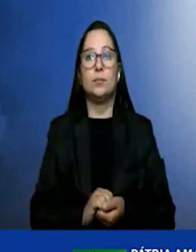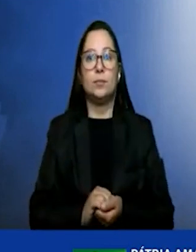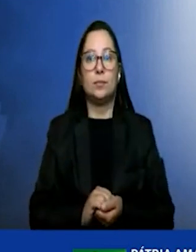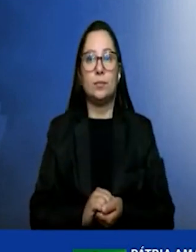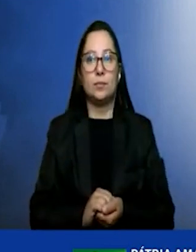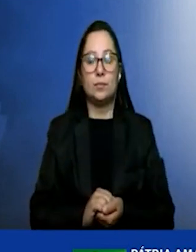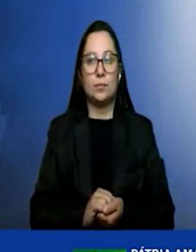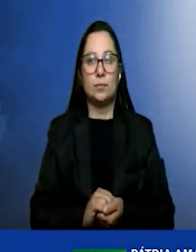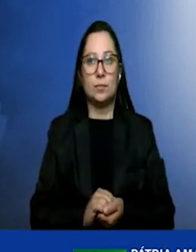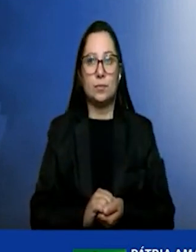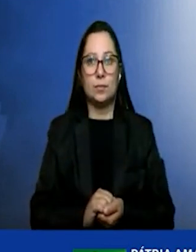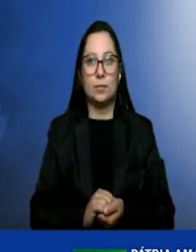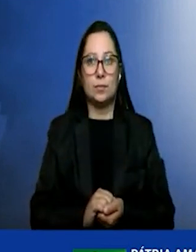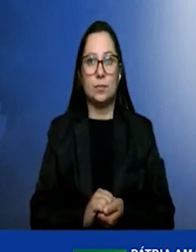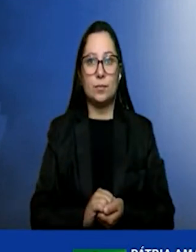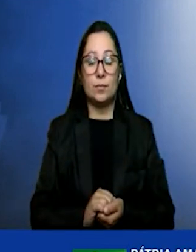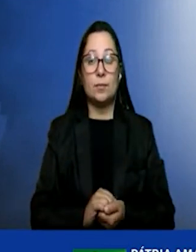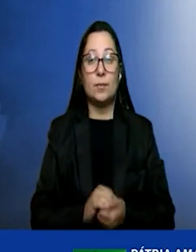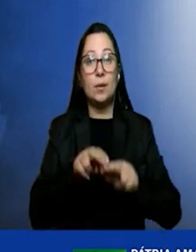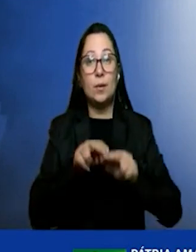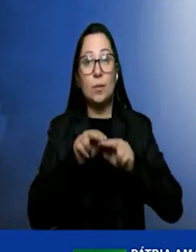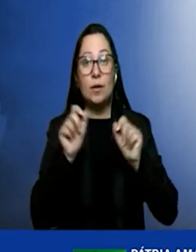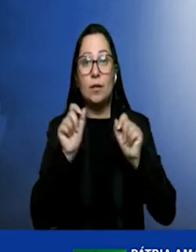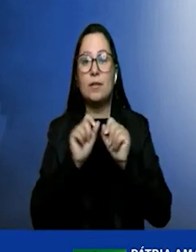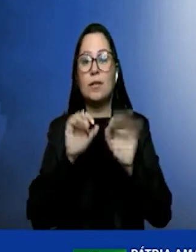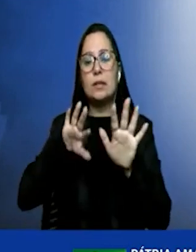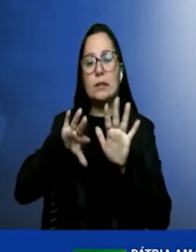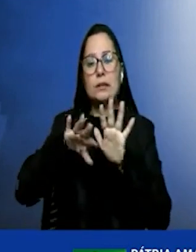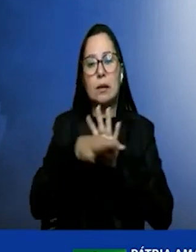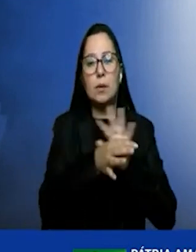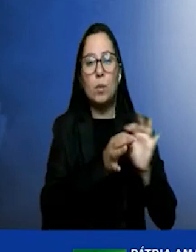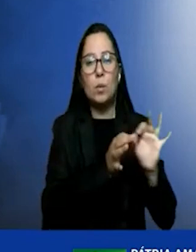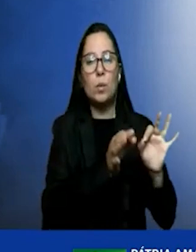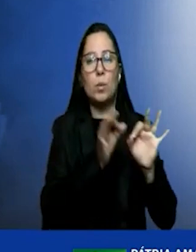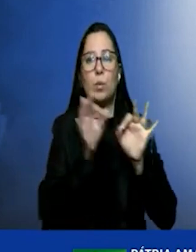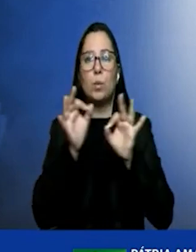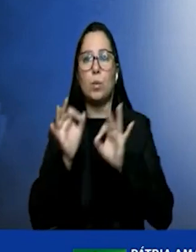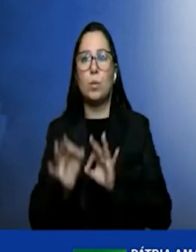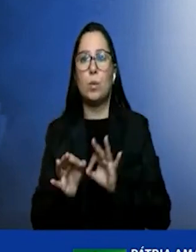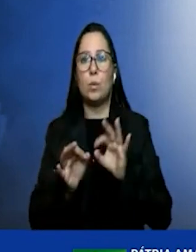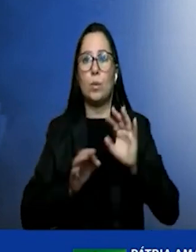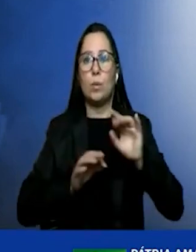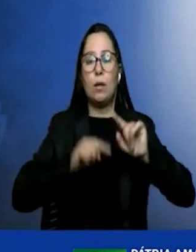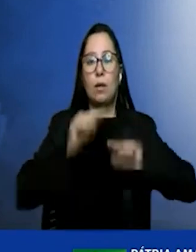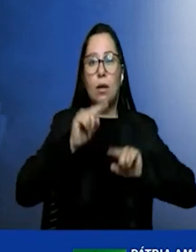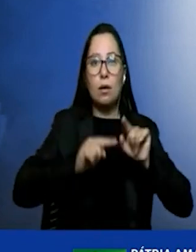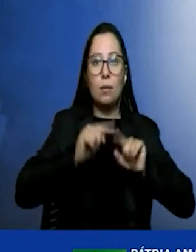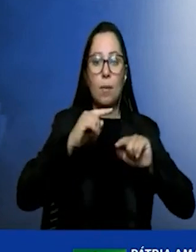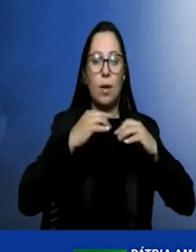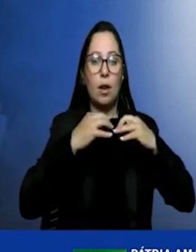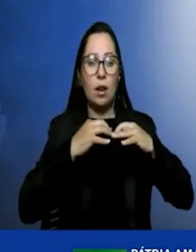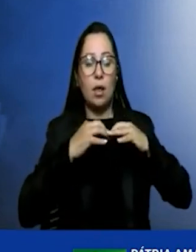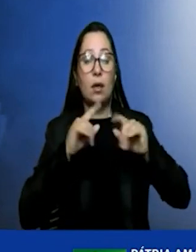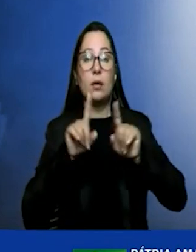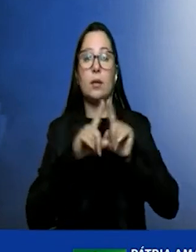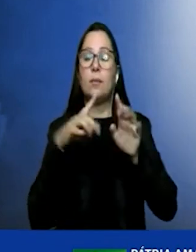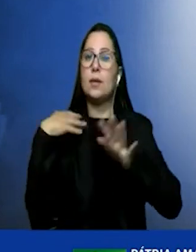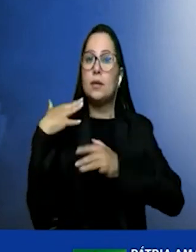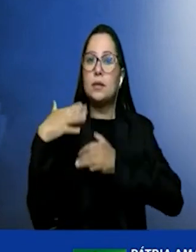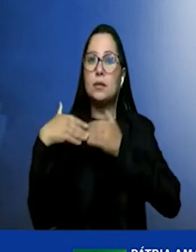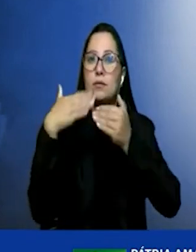de se fazer as adequações necessárias dos equipamentos, desenvolvimento de nossos